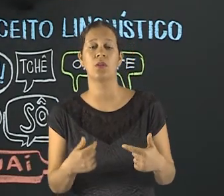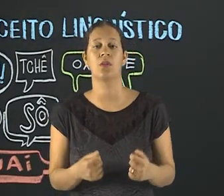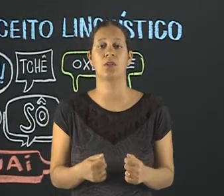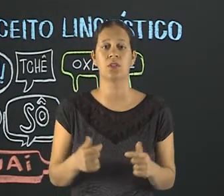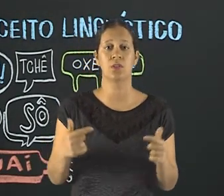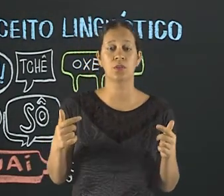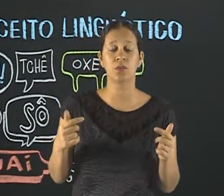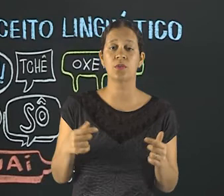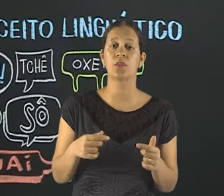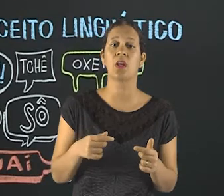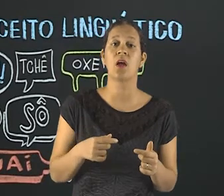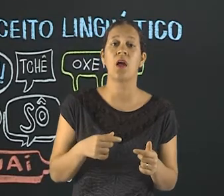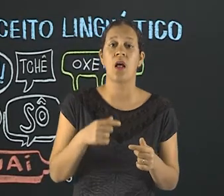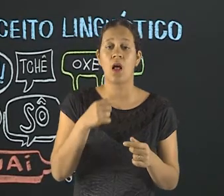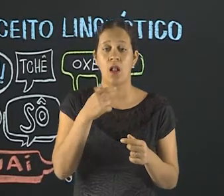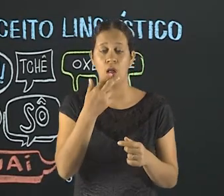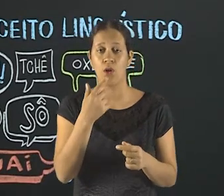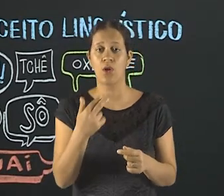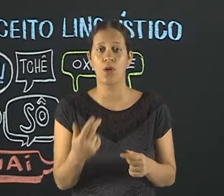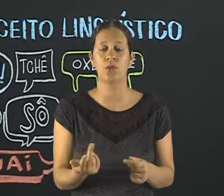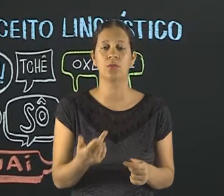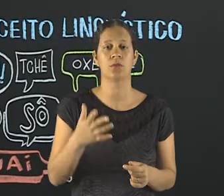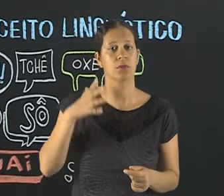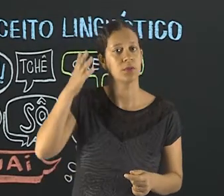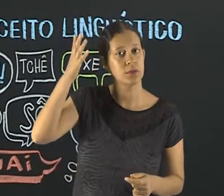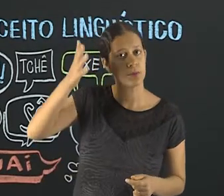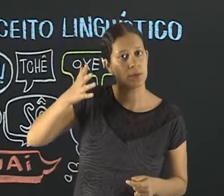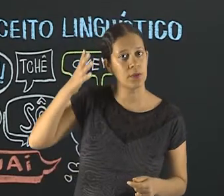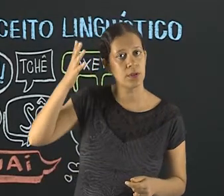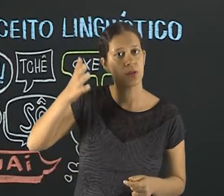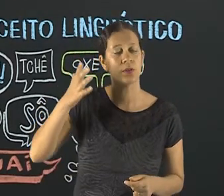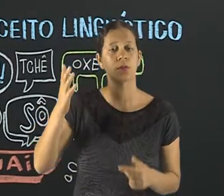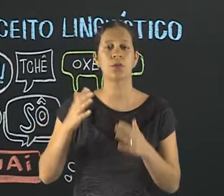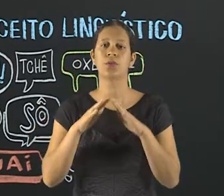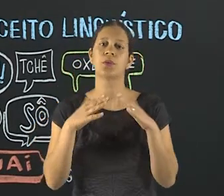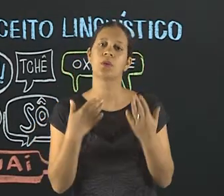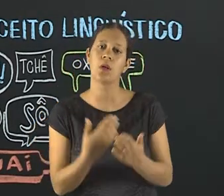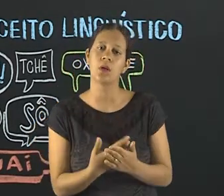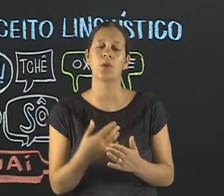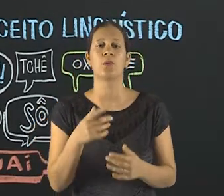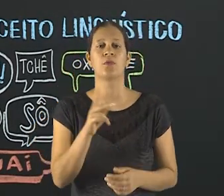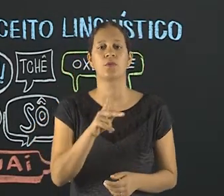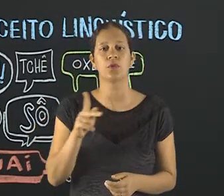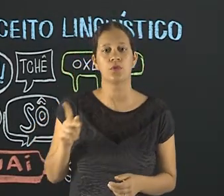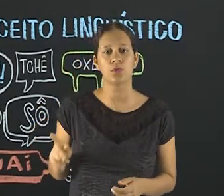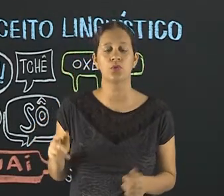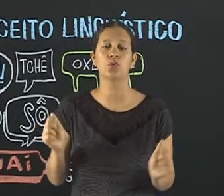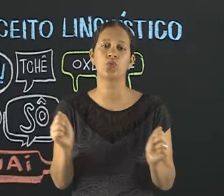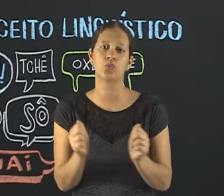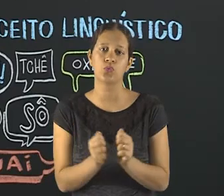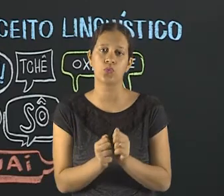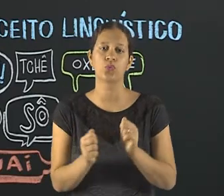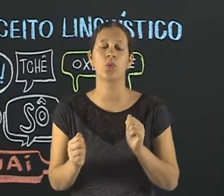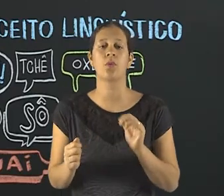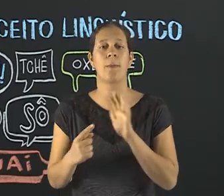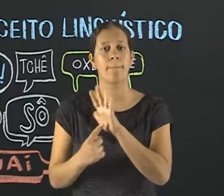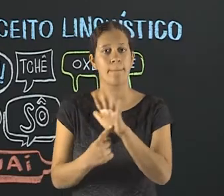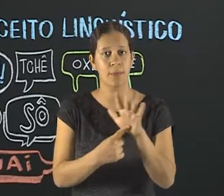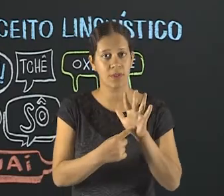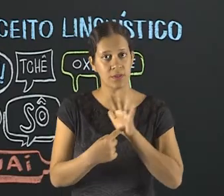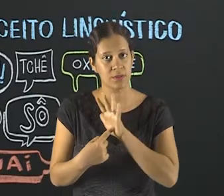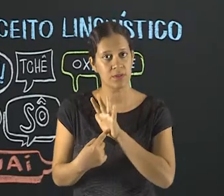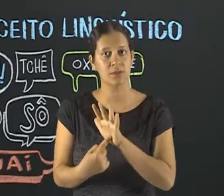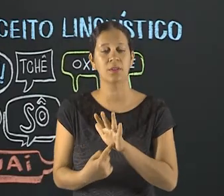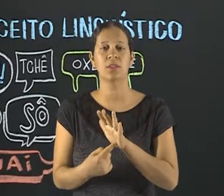informalidade. Agora, a linguagem que você utiliza na apresentação de um seminário escolar, por exemplo, seu professor está ali do lado, você tem que apresentar para os alunos um